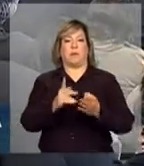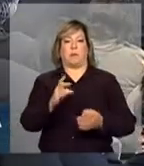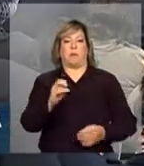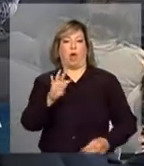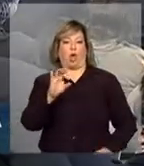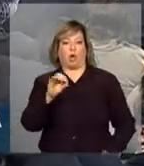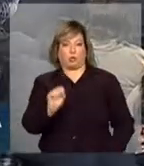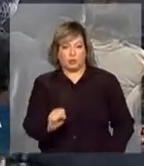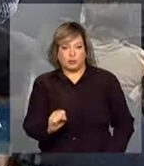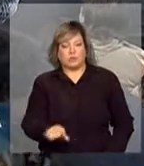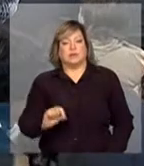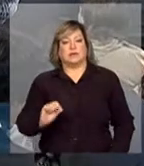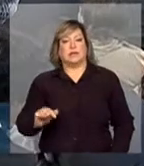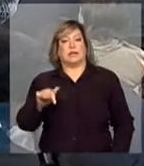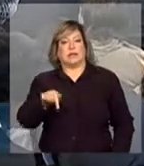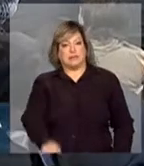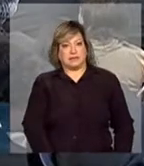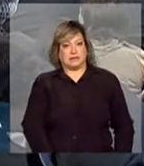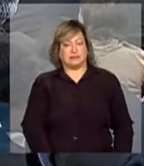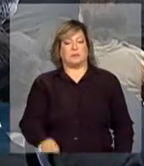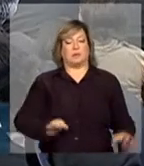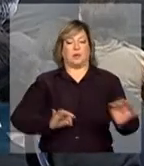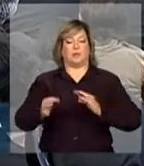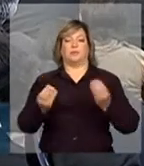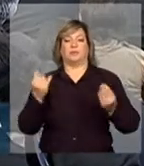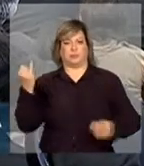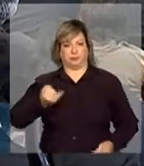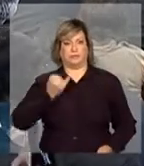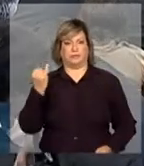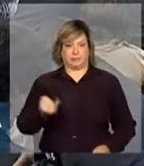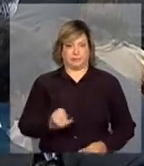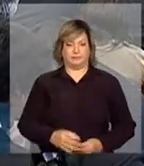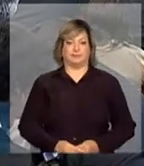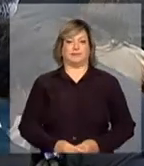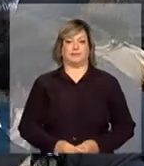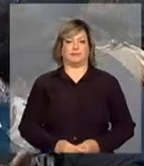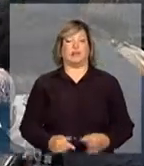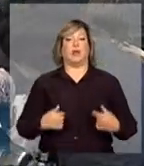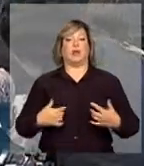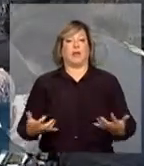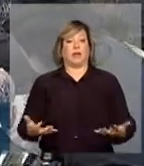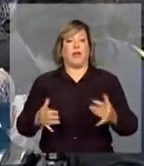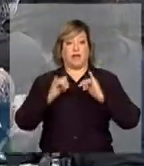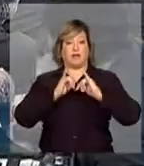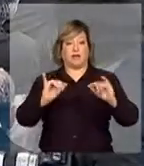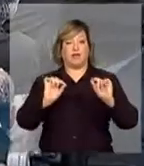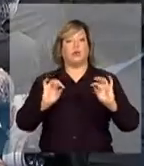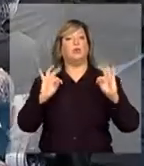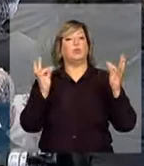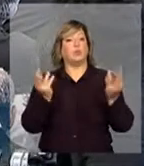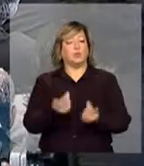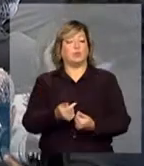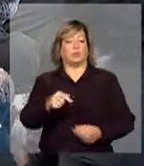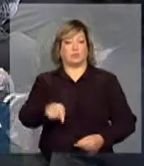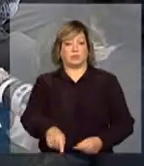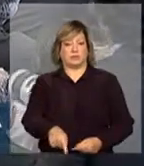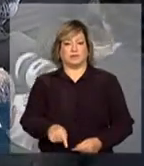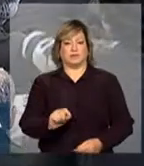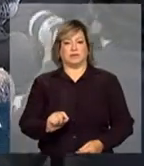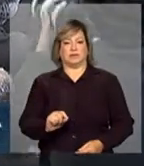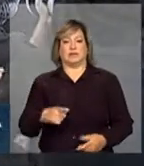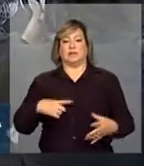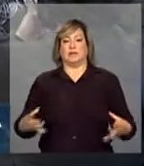projeto que é um projeto tão importante. Eu quero dizer que tudo isso se